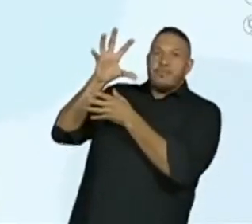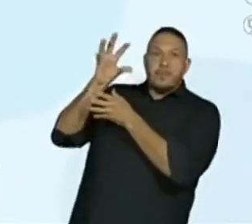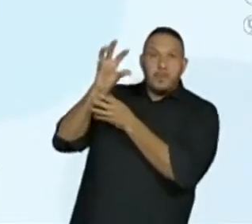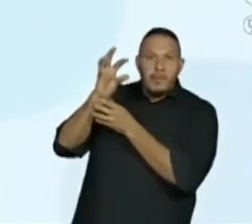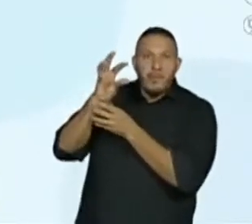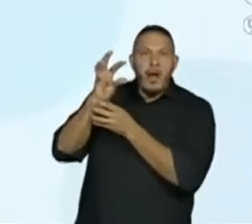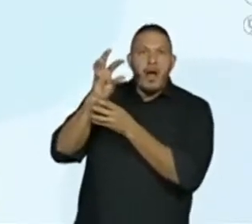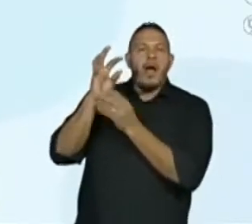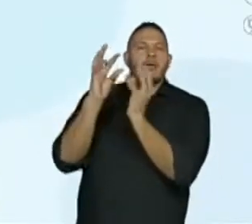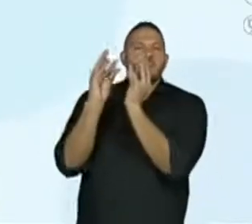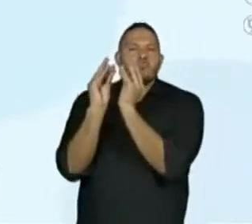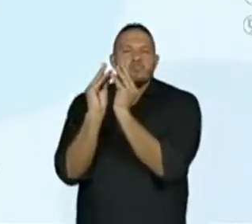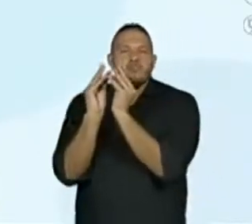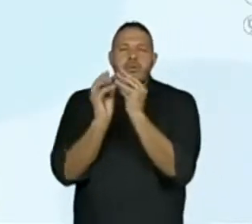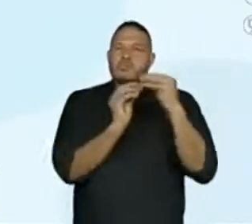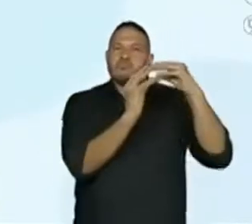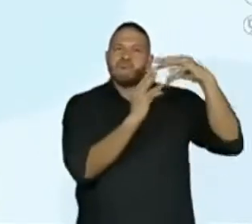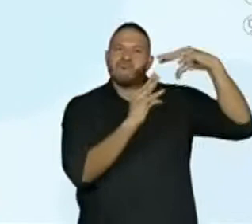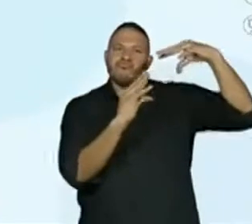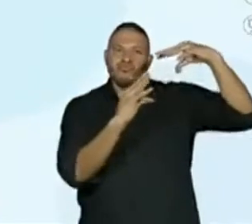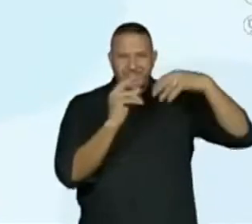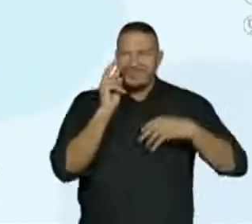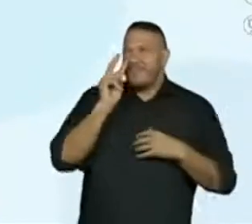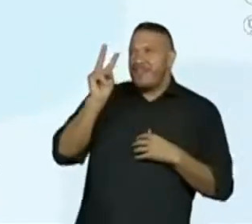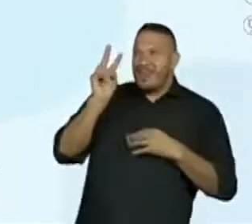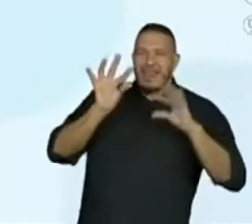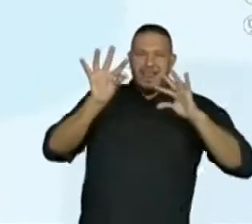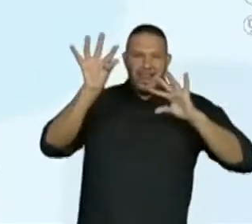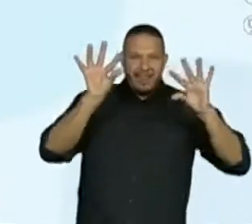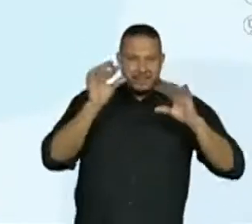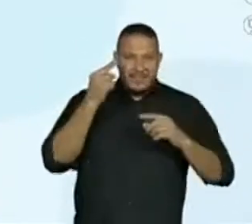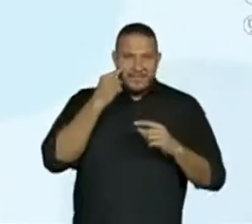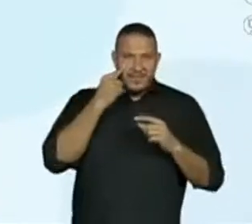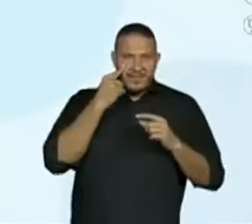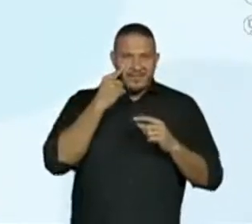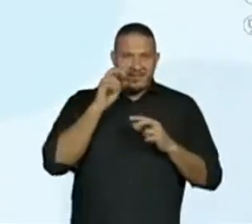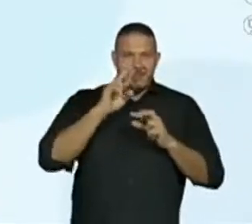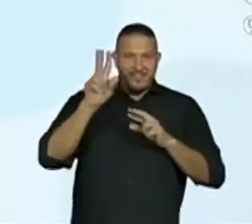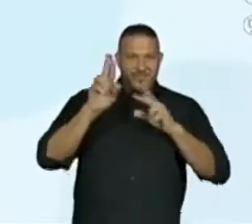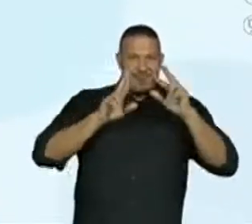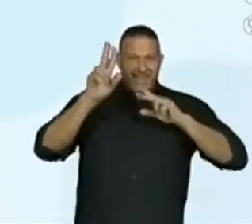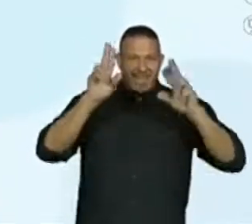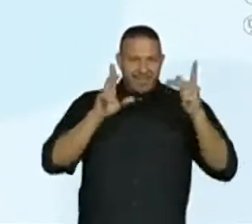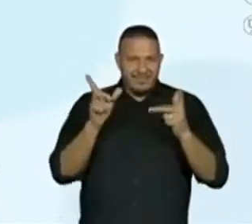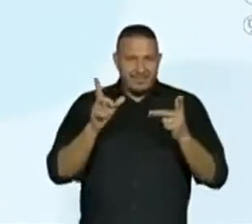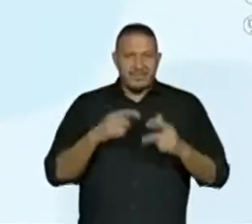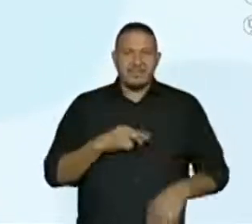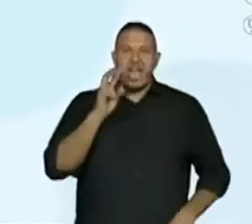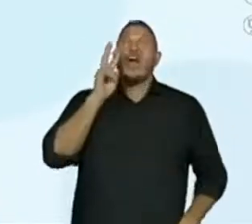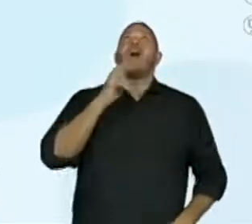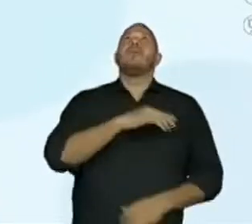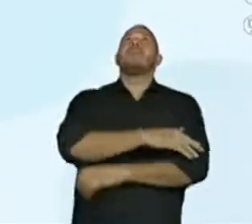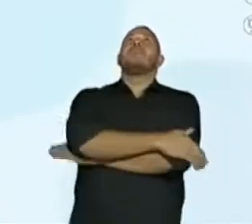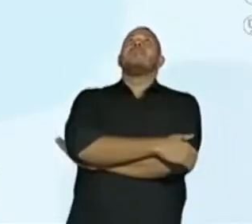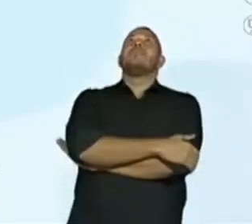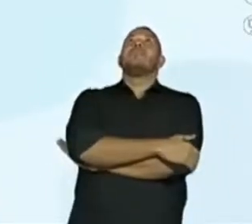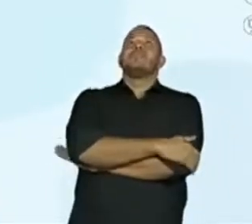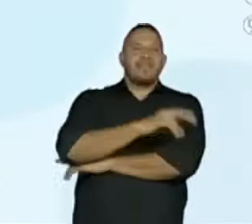estão umas das outras. Vocês conseguem estabelecer essa relação entre as estrelas? Vocês olham para o céu